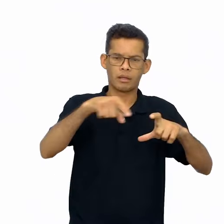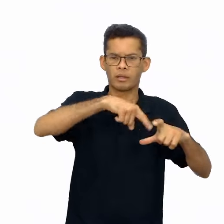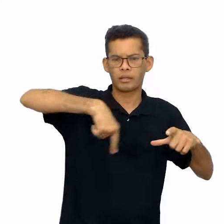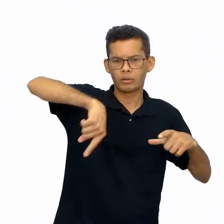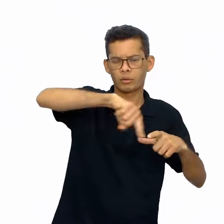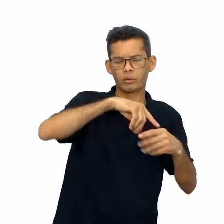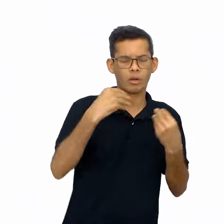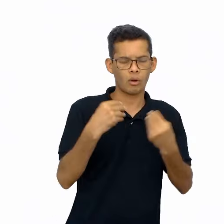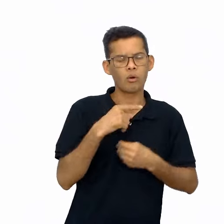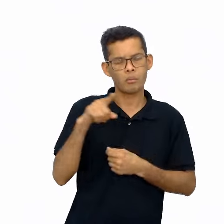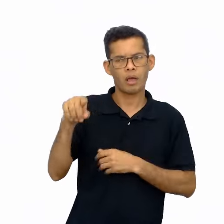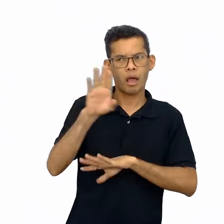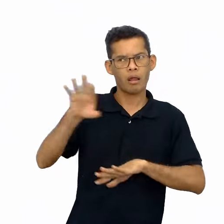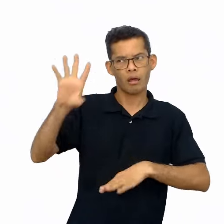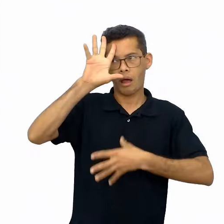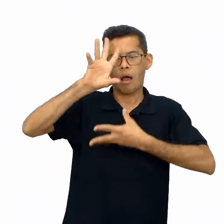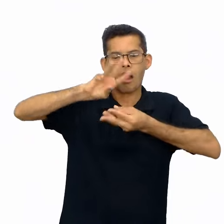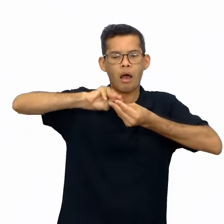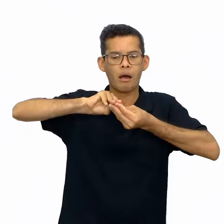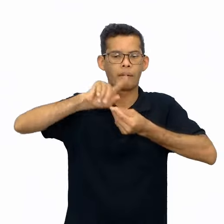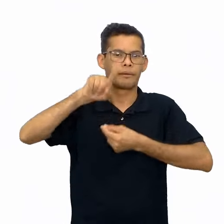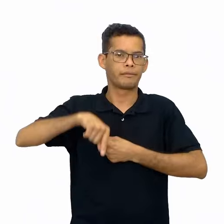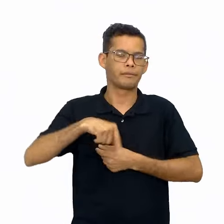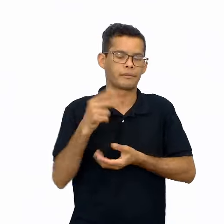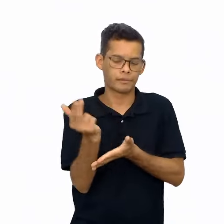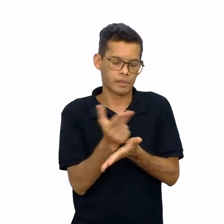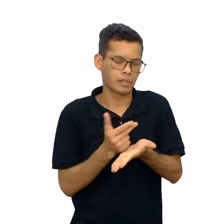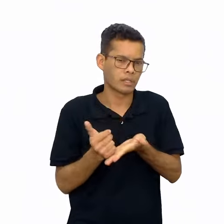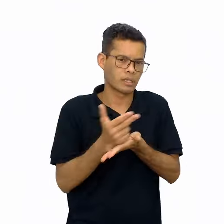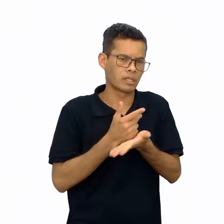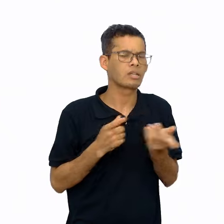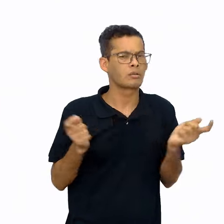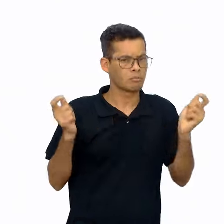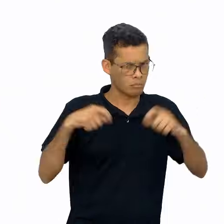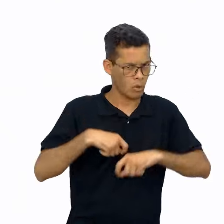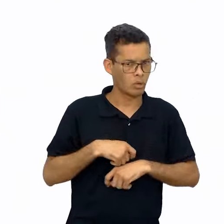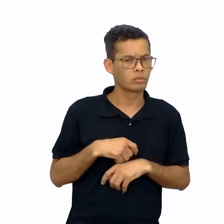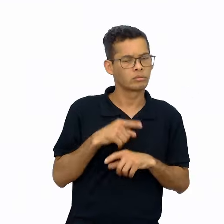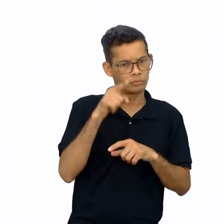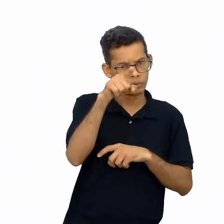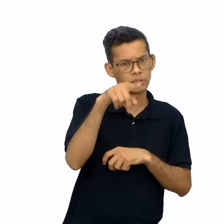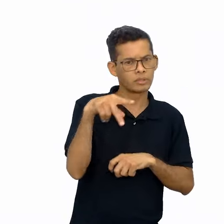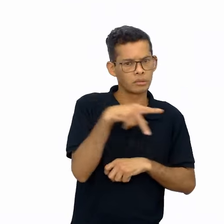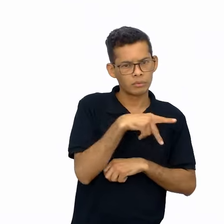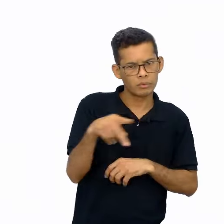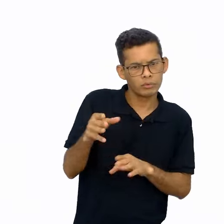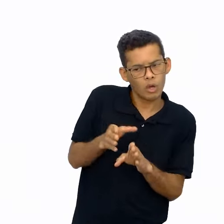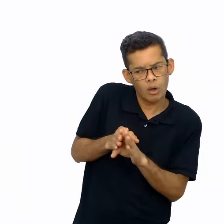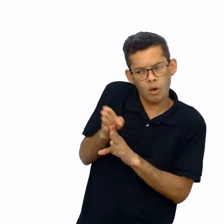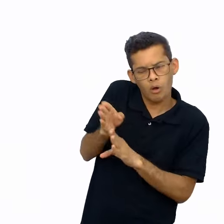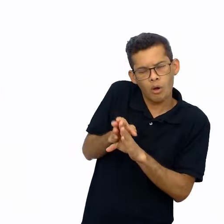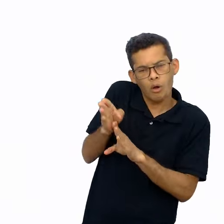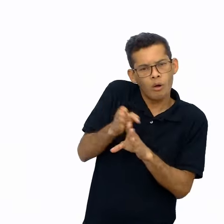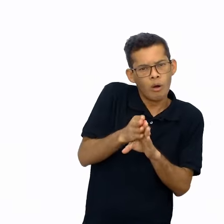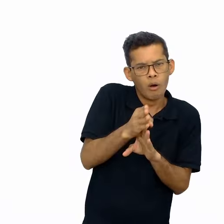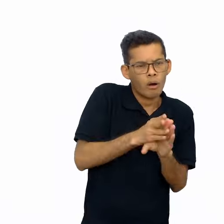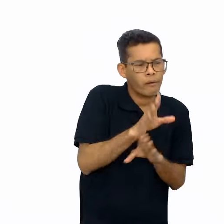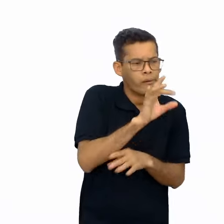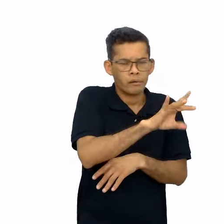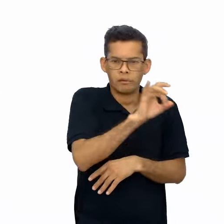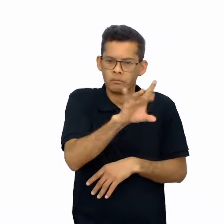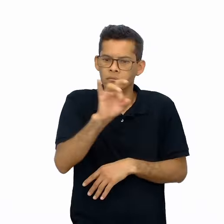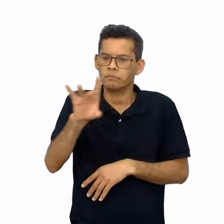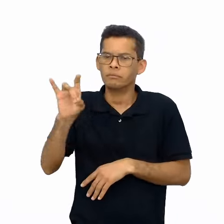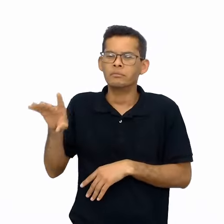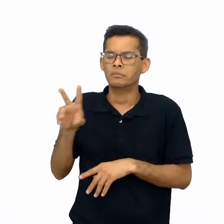devem representar a resposta por meio de um desenho. A você, professor, cabe orientar as duplas quanto à qualidade